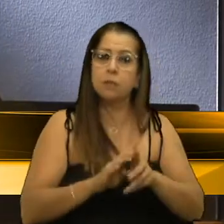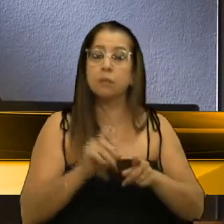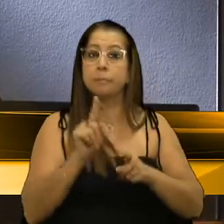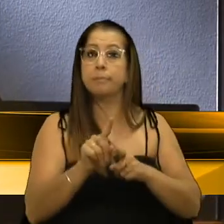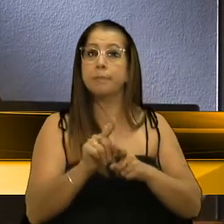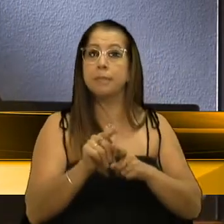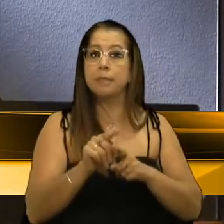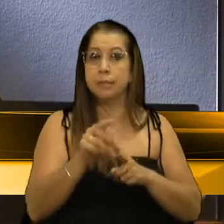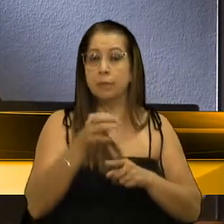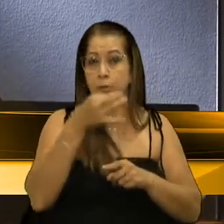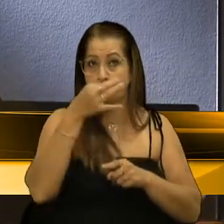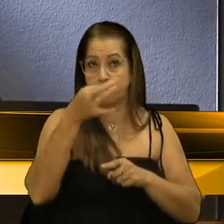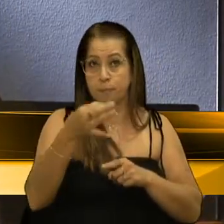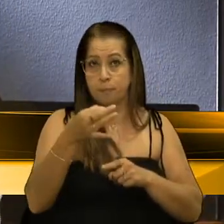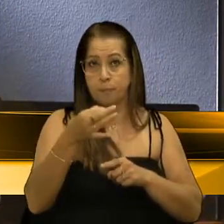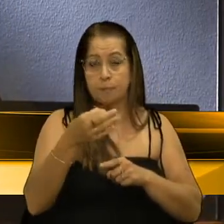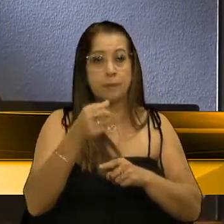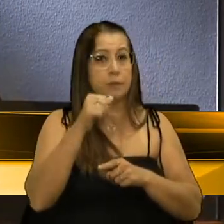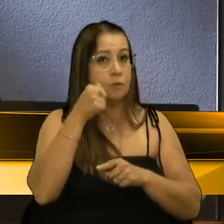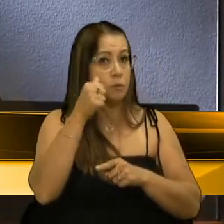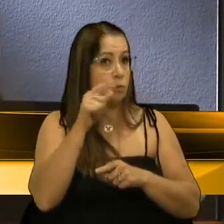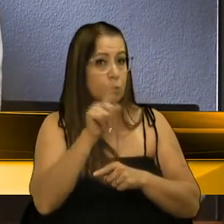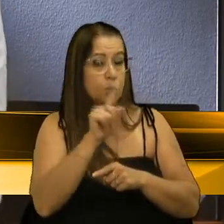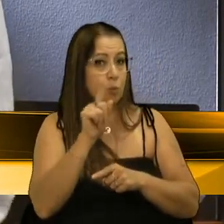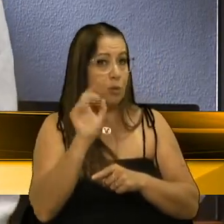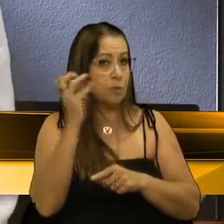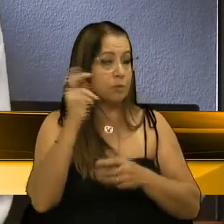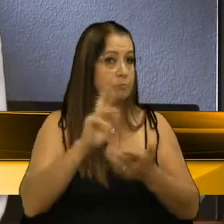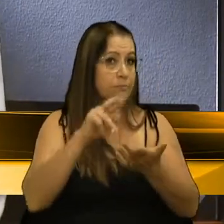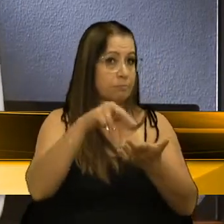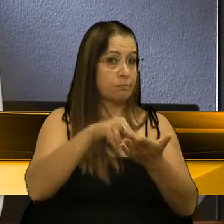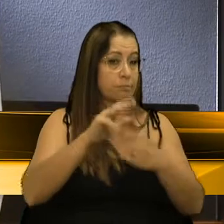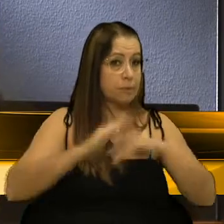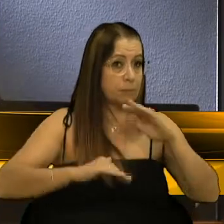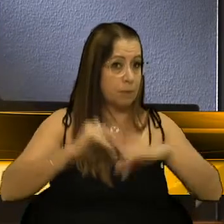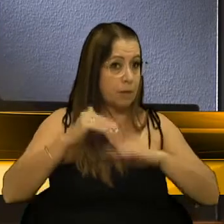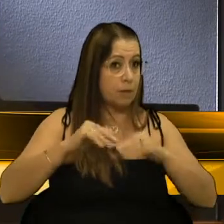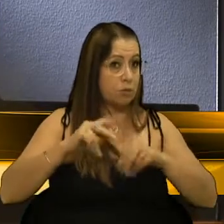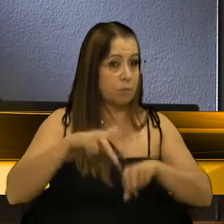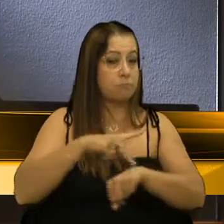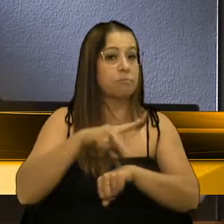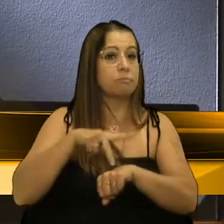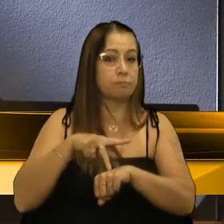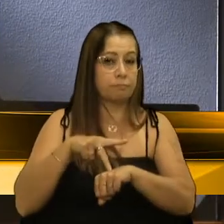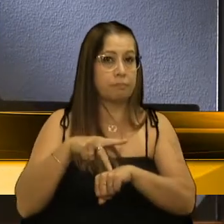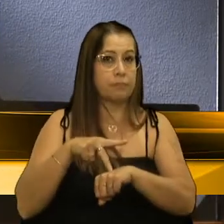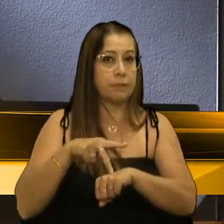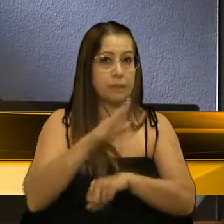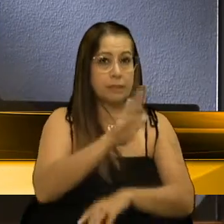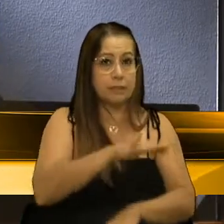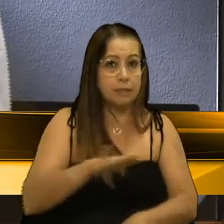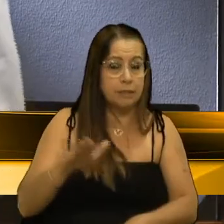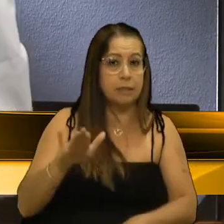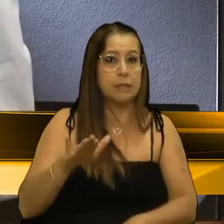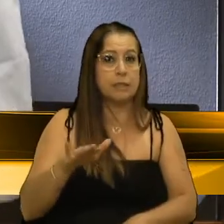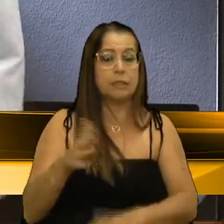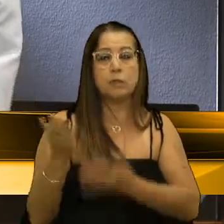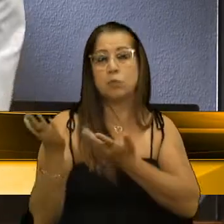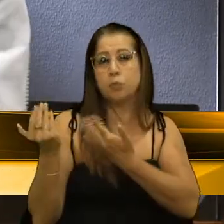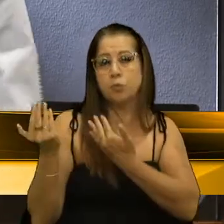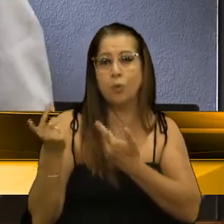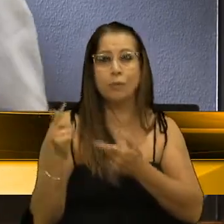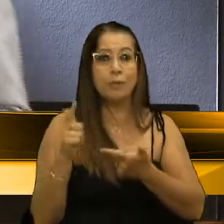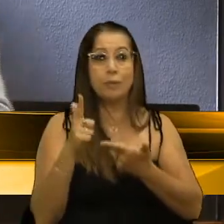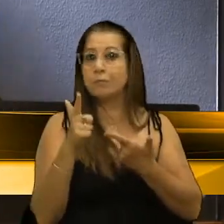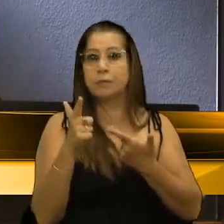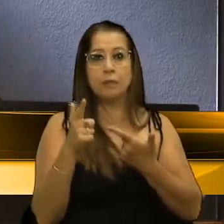sugestão do vereador Marcon não acontece, não se torna realidade prática no nosso país, as crianças, adolescentes, não